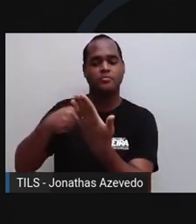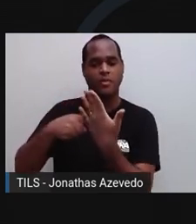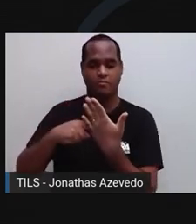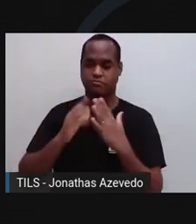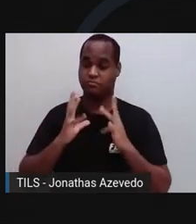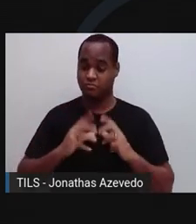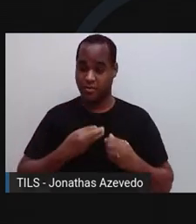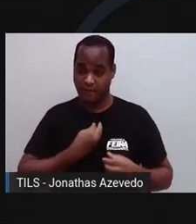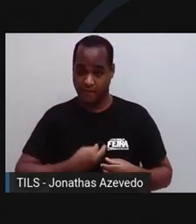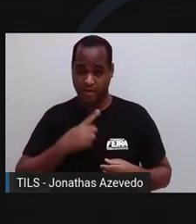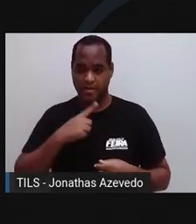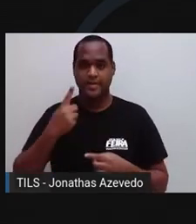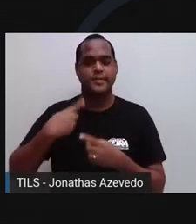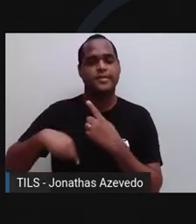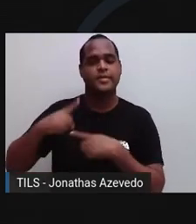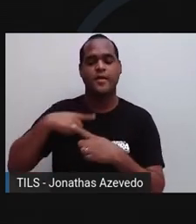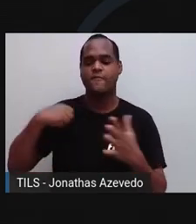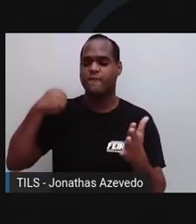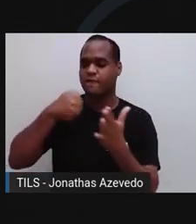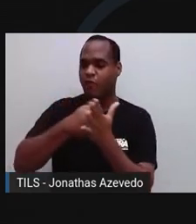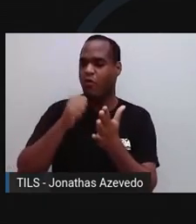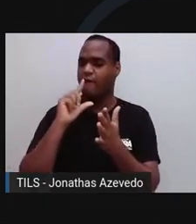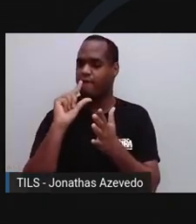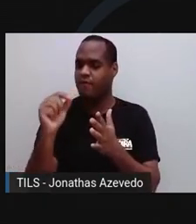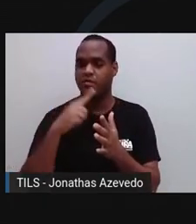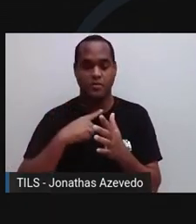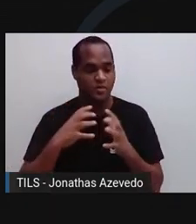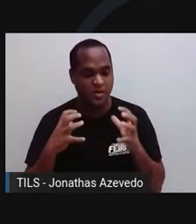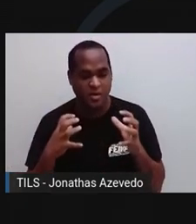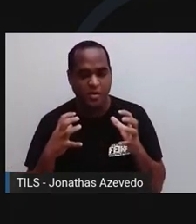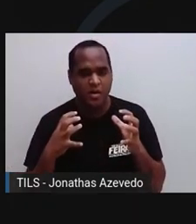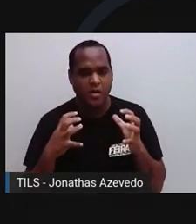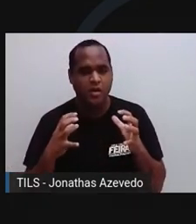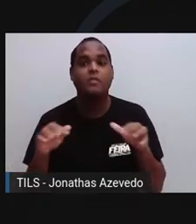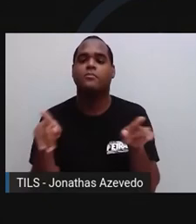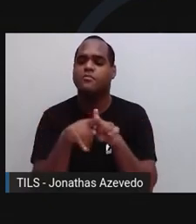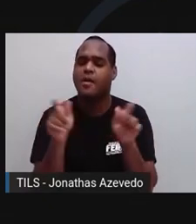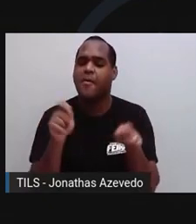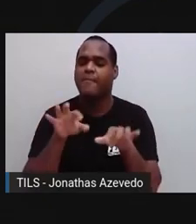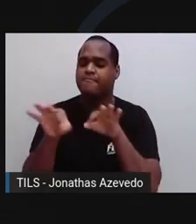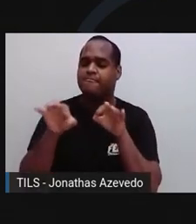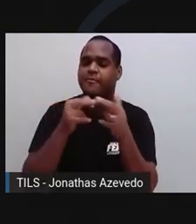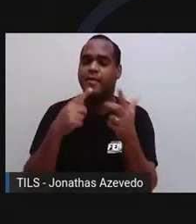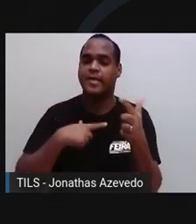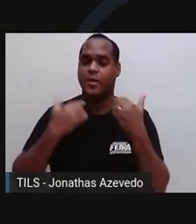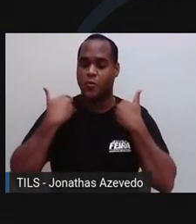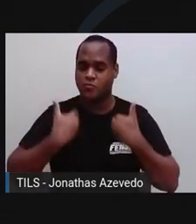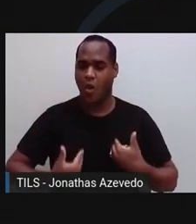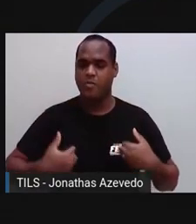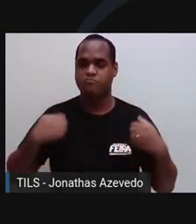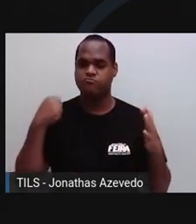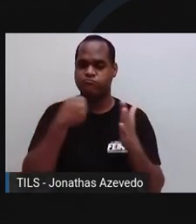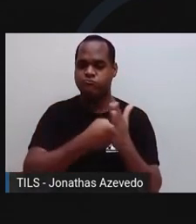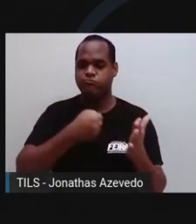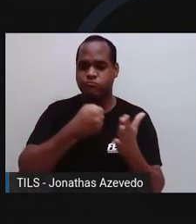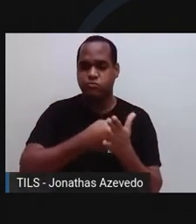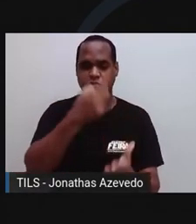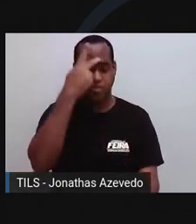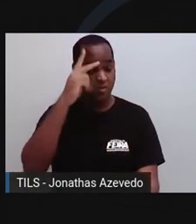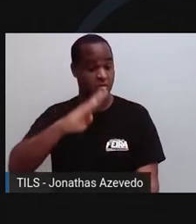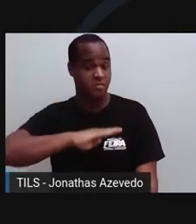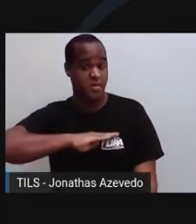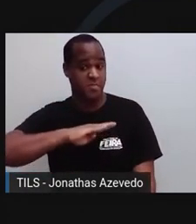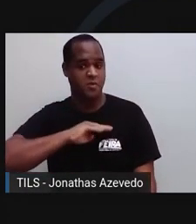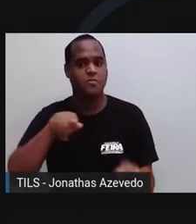A nossa reação de luta, fuga ou congelamento é feita para preparar o nosso corpo para lutar contra um inimigo, fugir de um